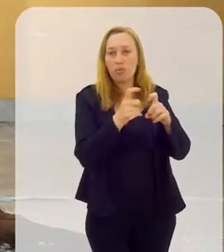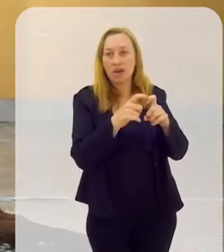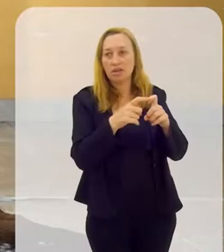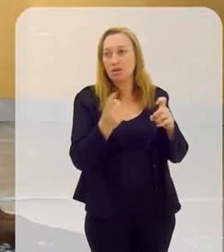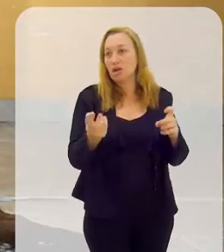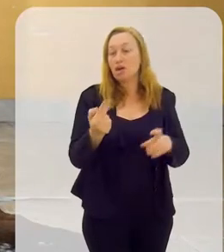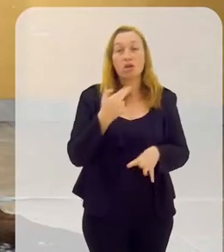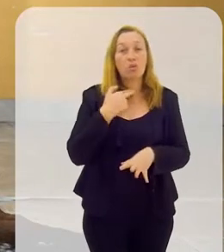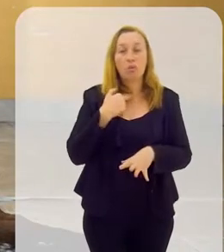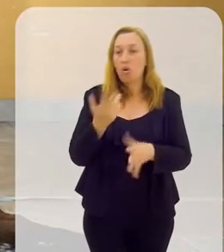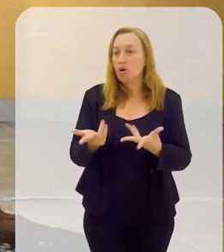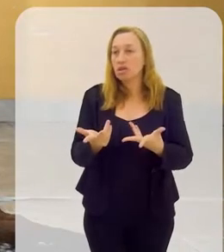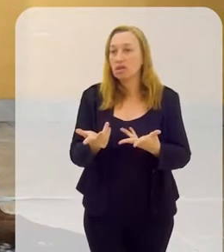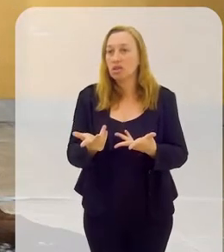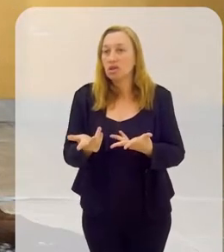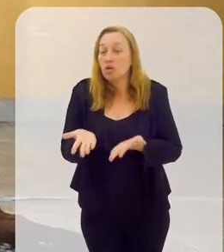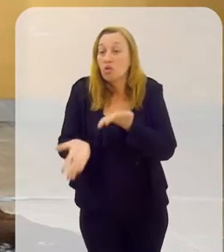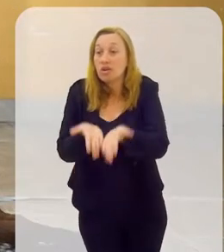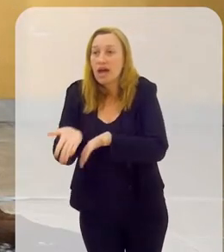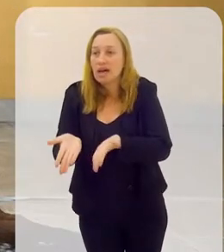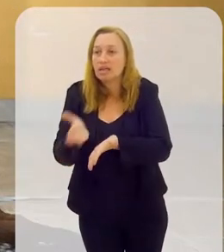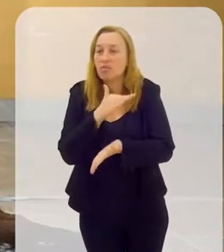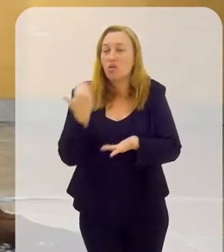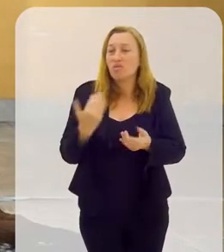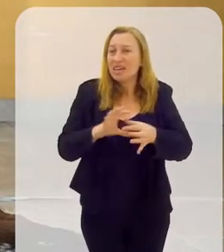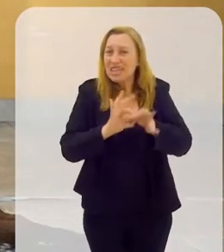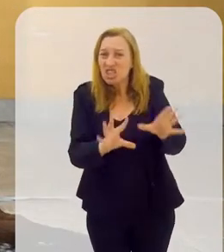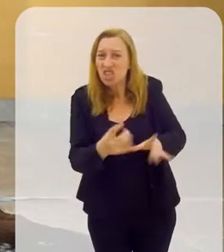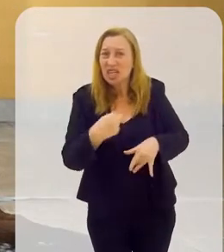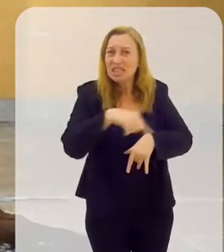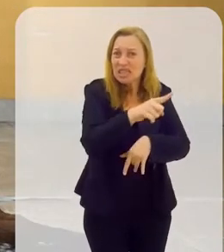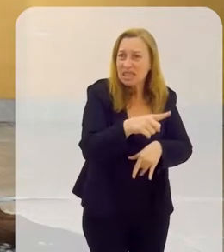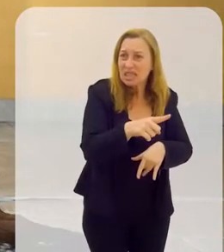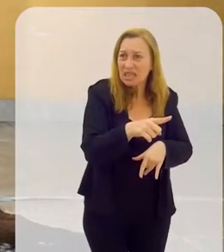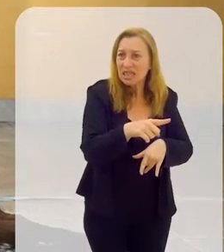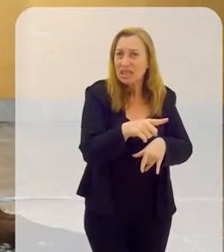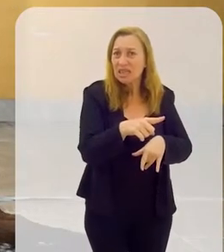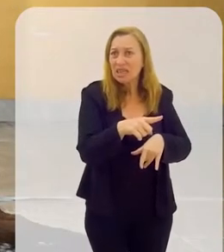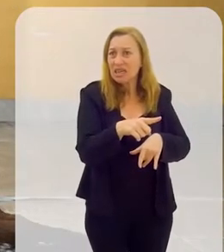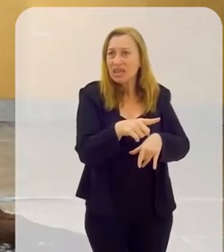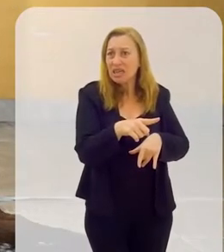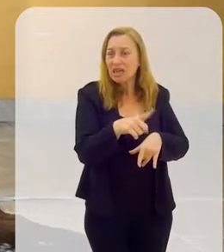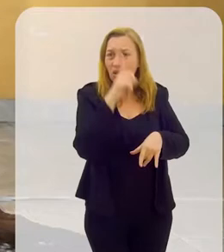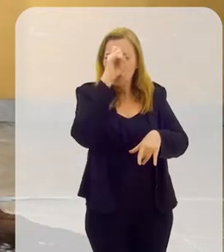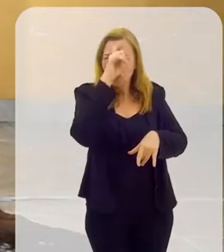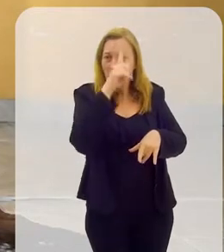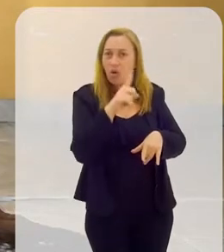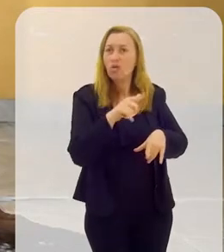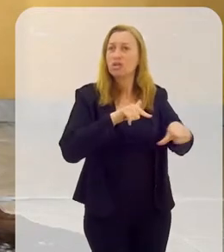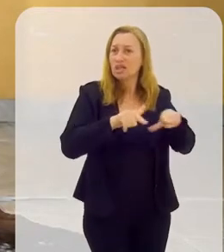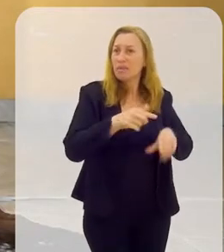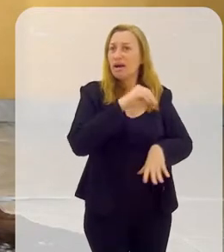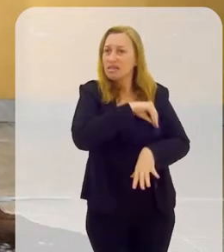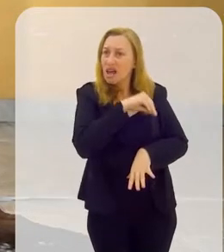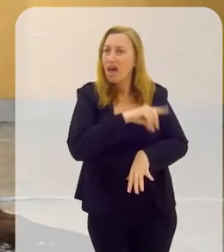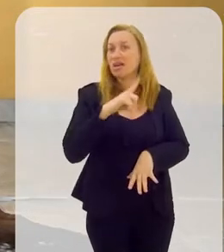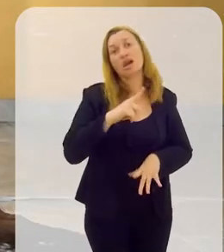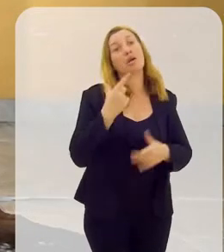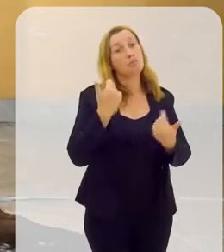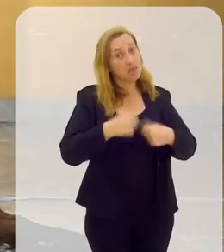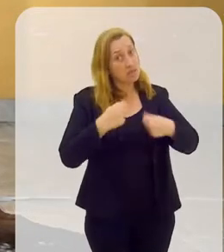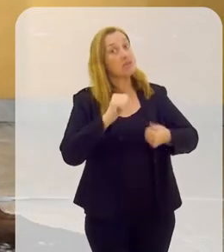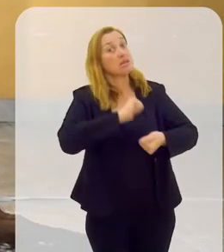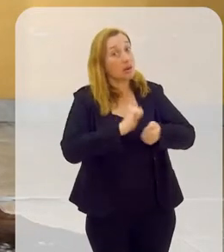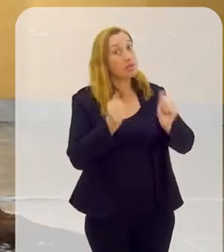ele não pode lidar com mortos, ele não pode lidar com isso, mas ele vai deixar de ir ao hospital onde ele tira o ganha-pão dele? Então,